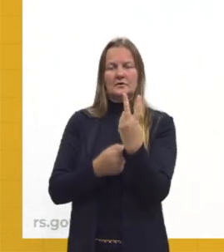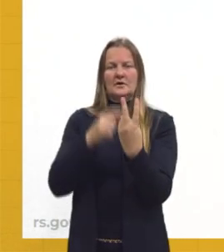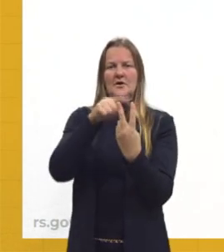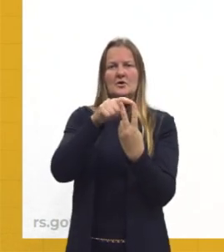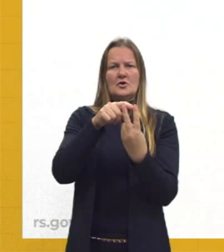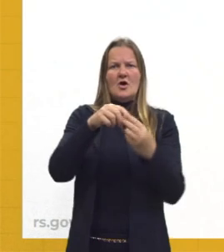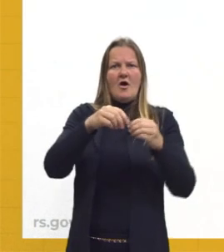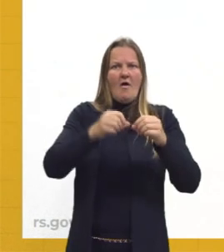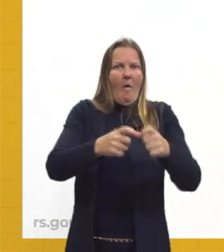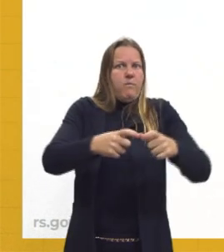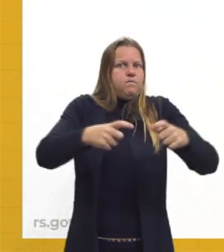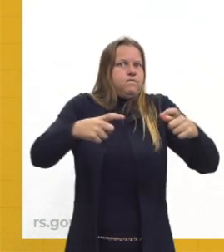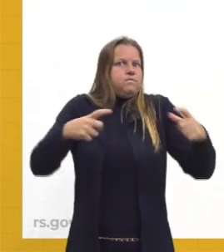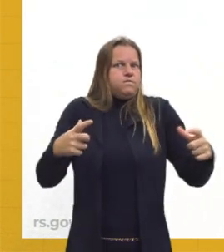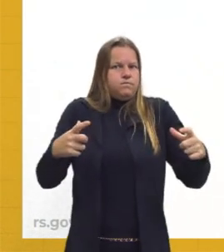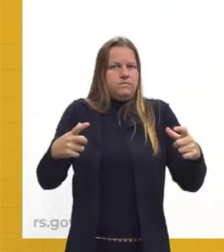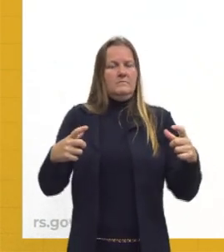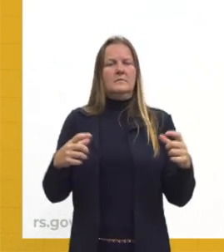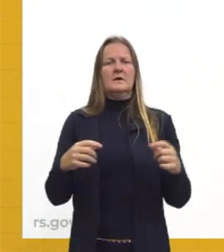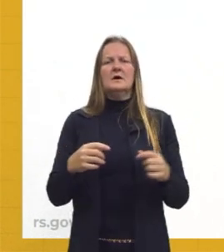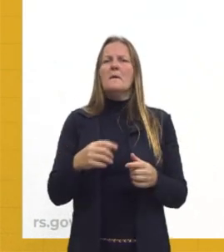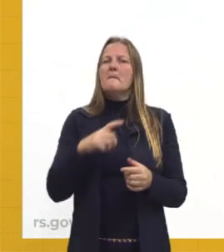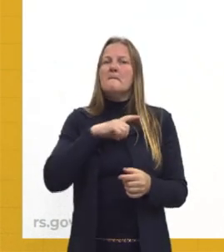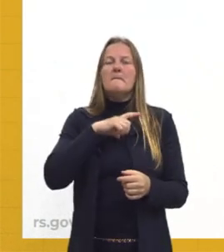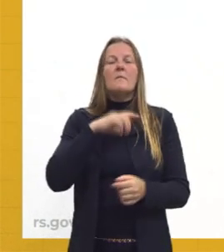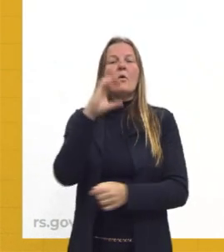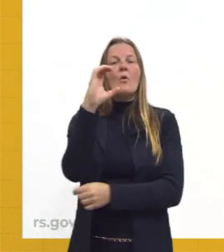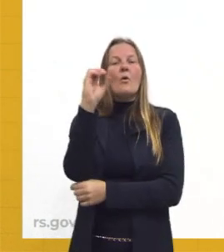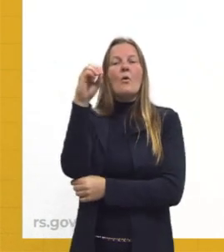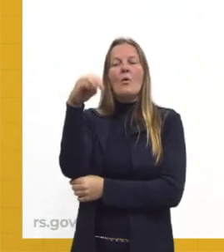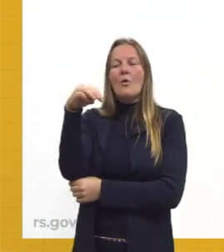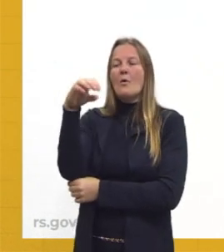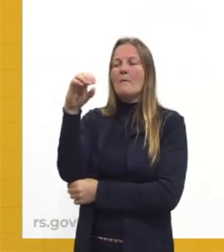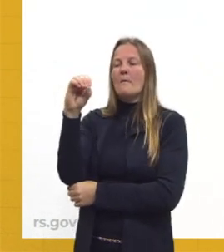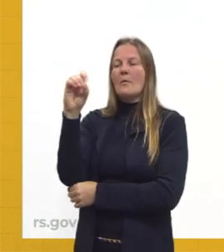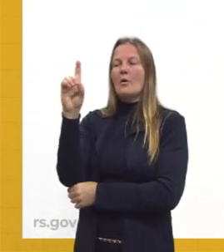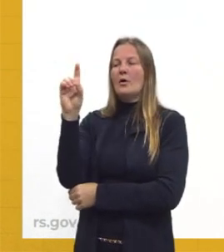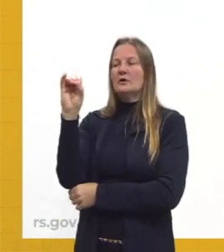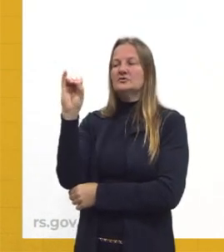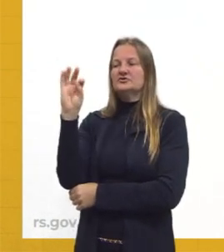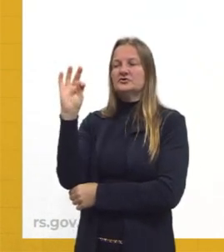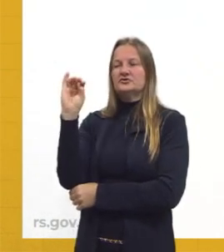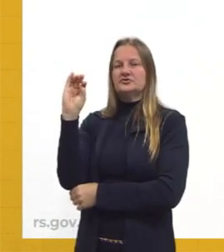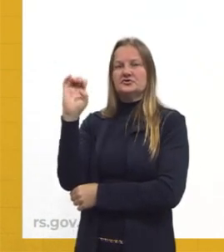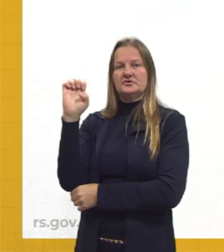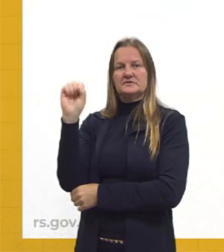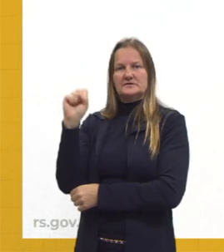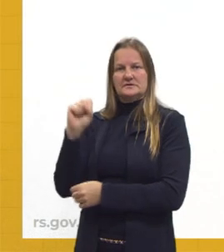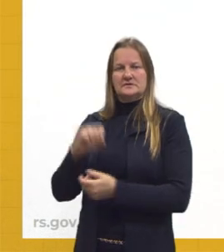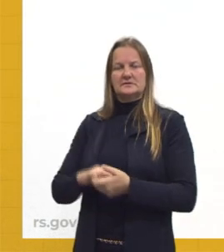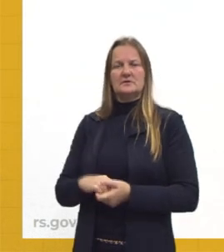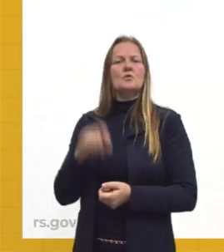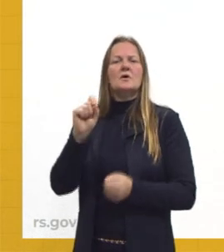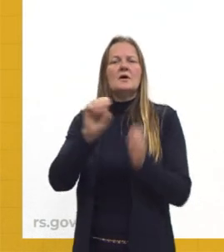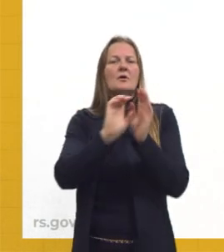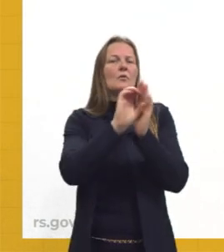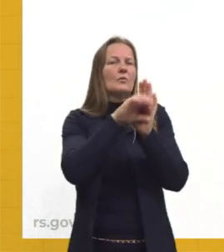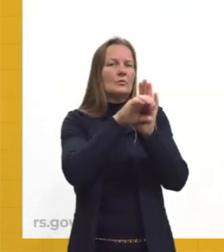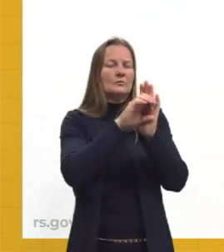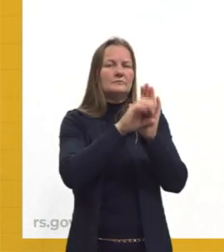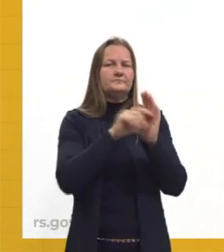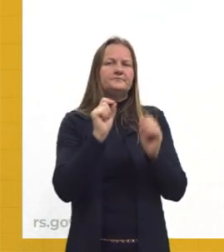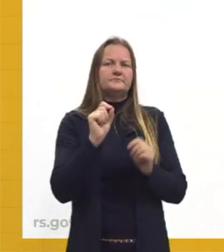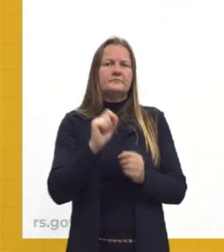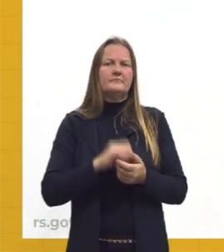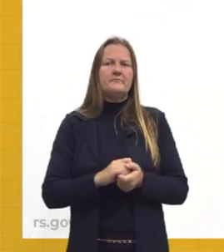commodities, tá? Isso pode aparecer essa palavrinha para vocês, commodities, tá? E commodities nada mais são do